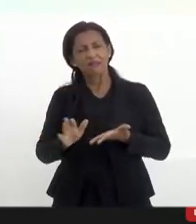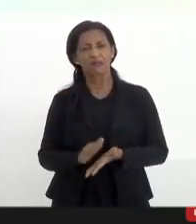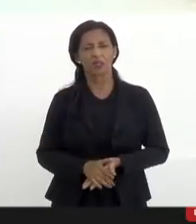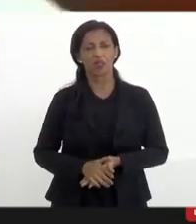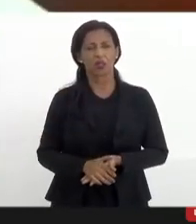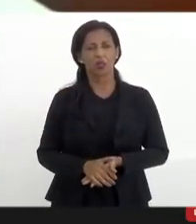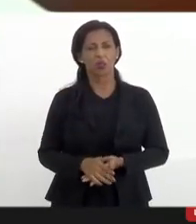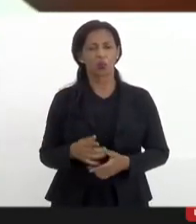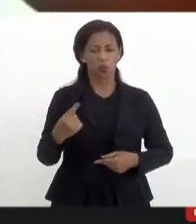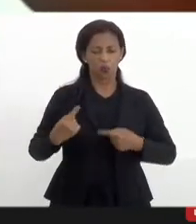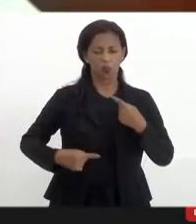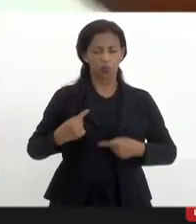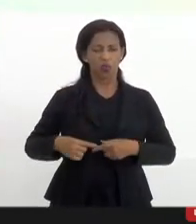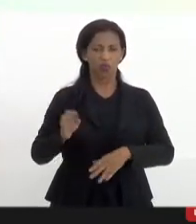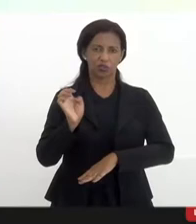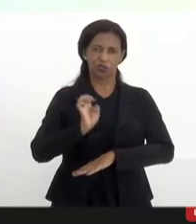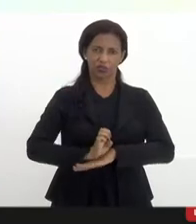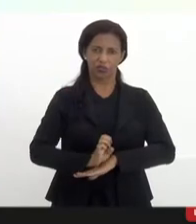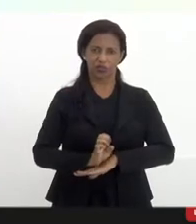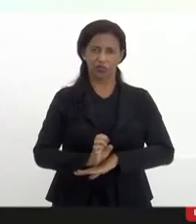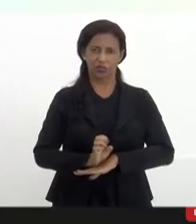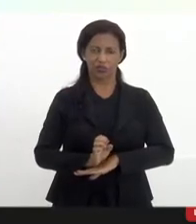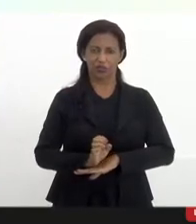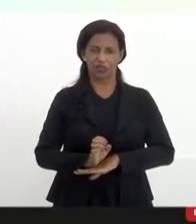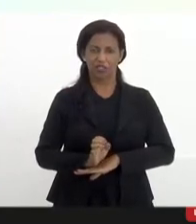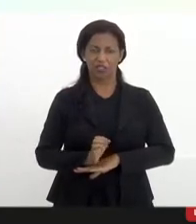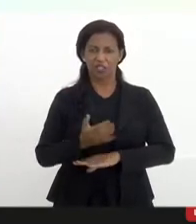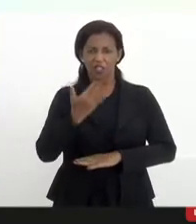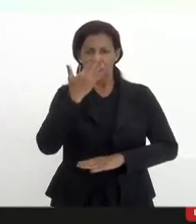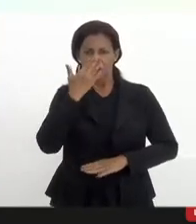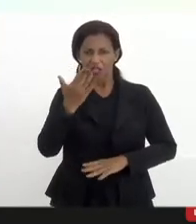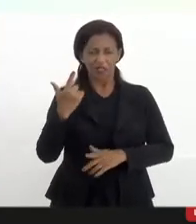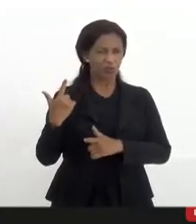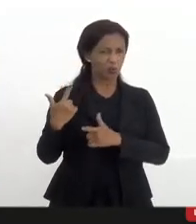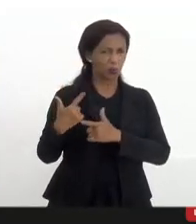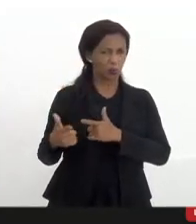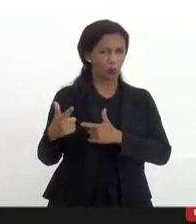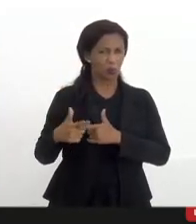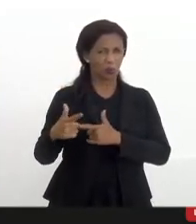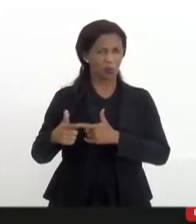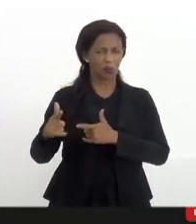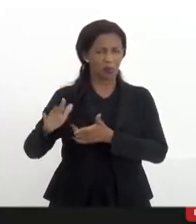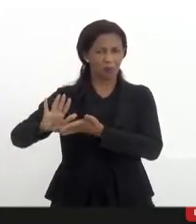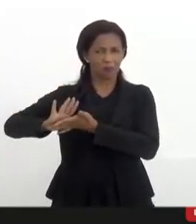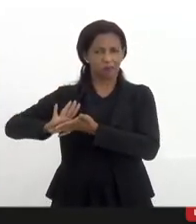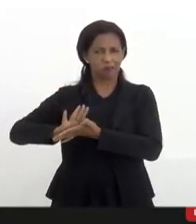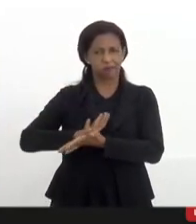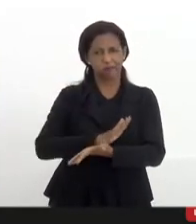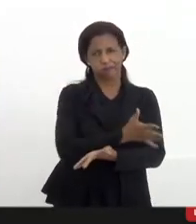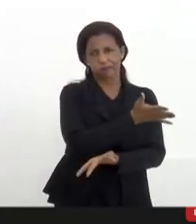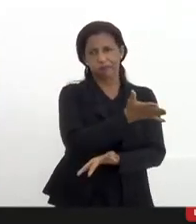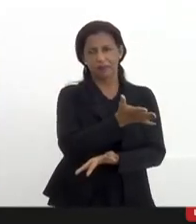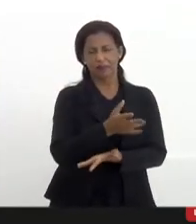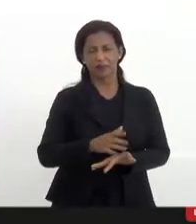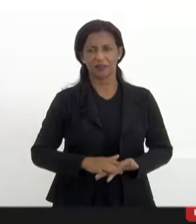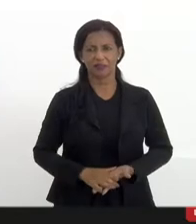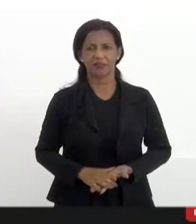política de Estado diante do trator, do grande